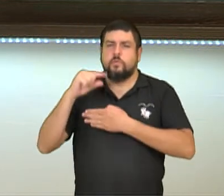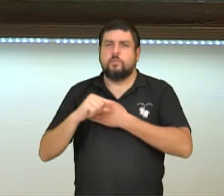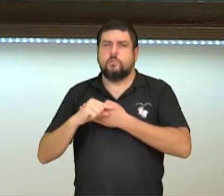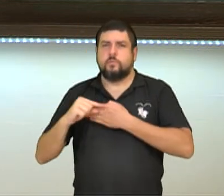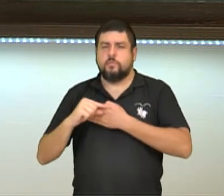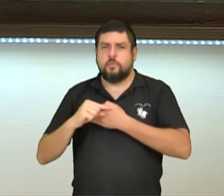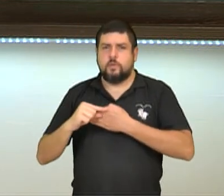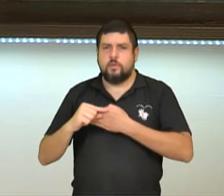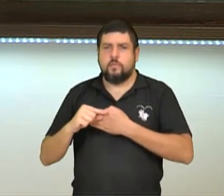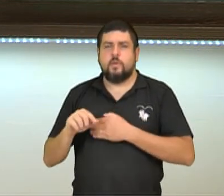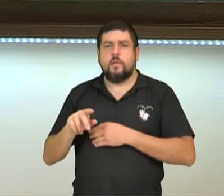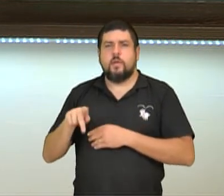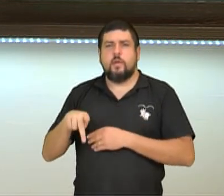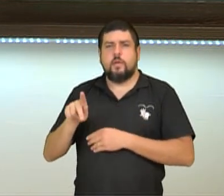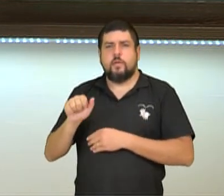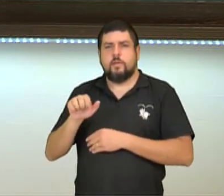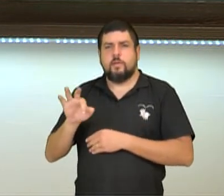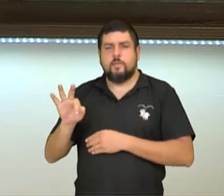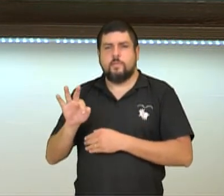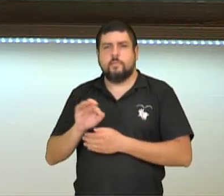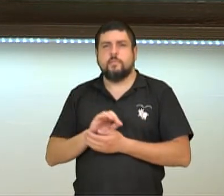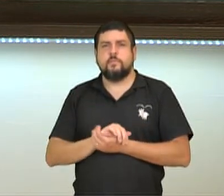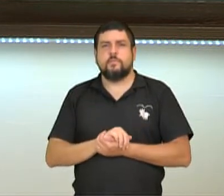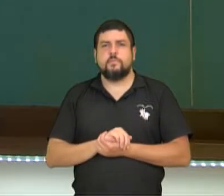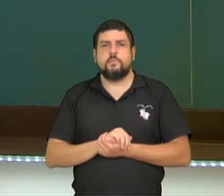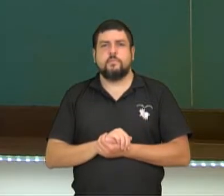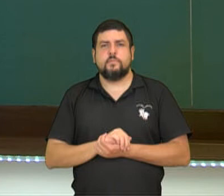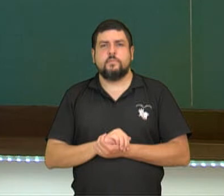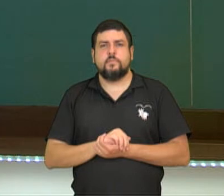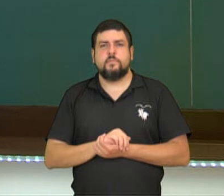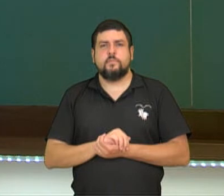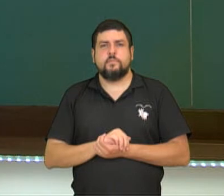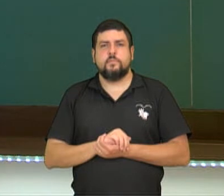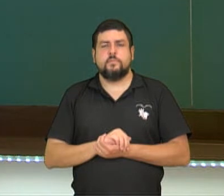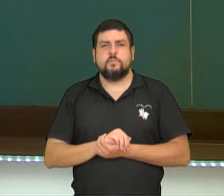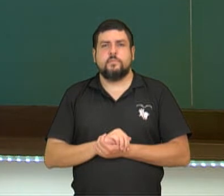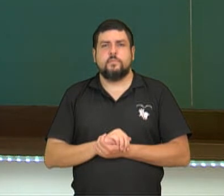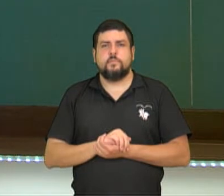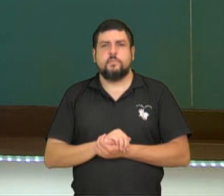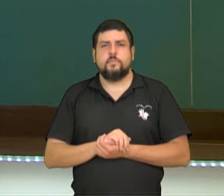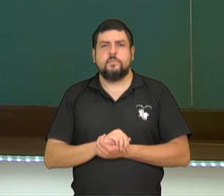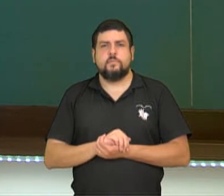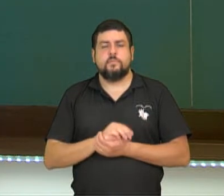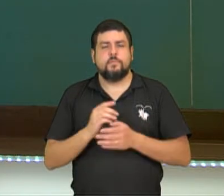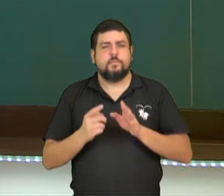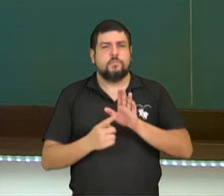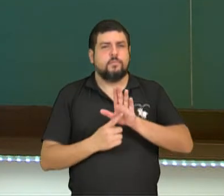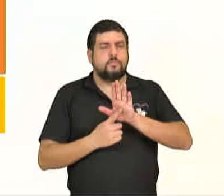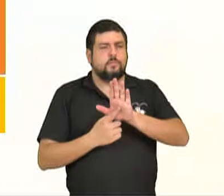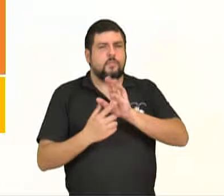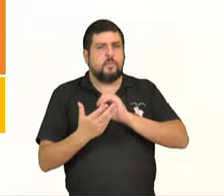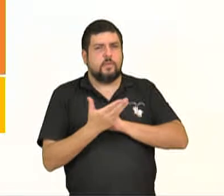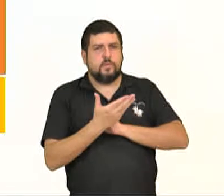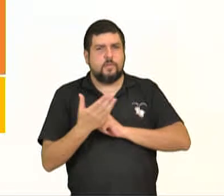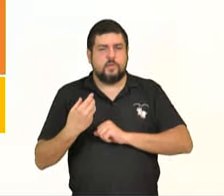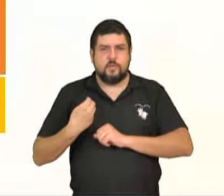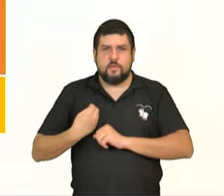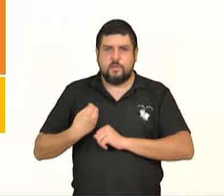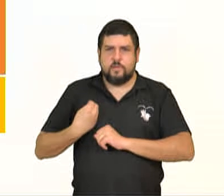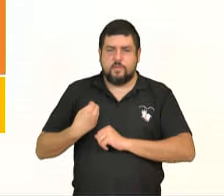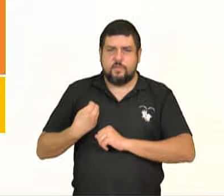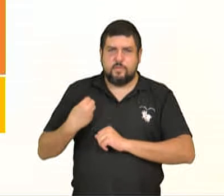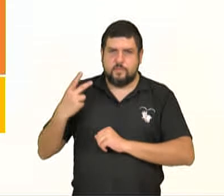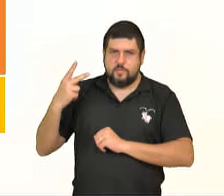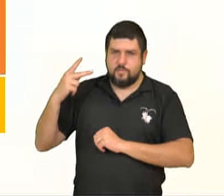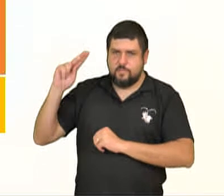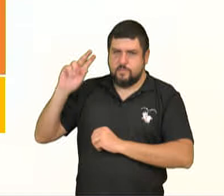filosofia, Immanuel Kant. Quero começar apresentando esse filósofo para vocês. Immanuel Kant viveu entre